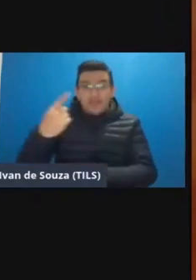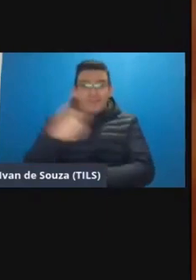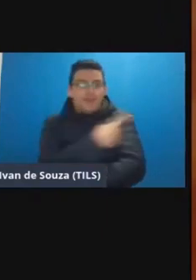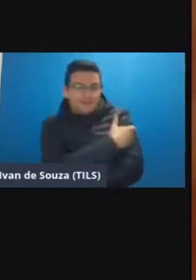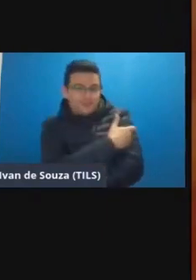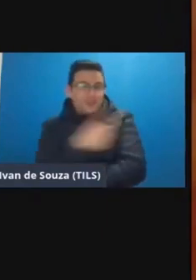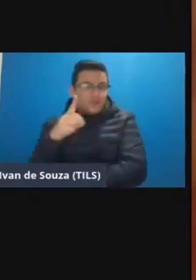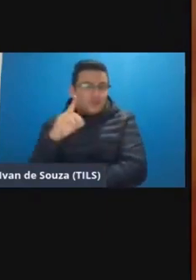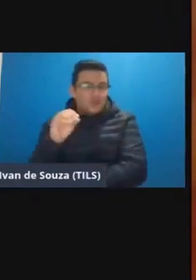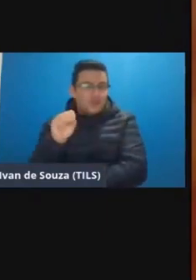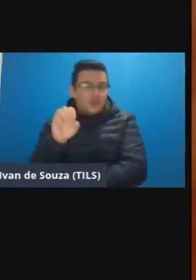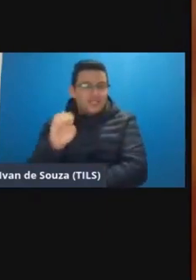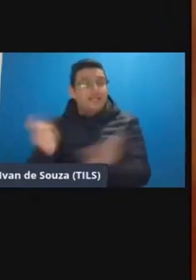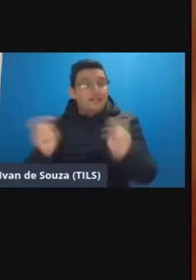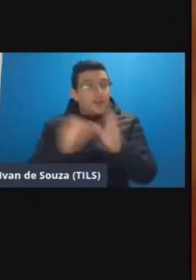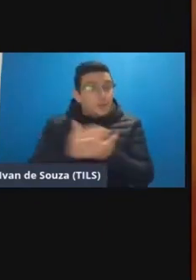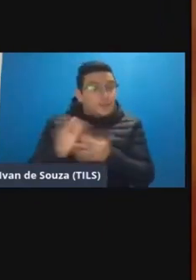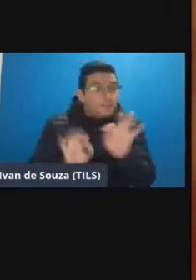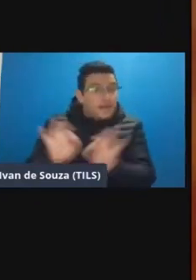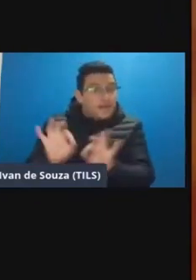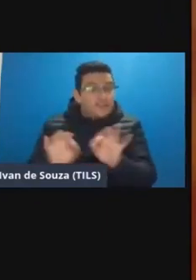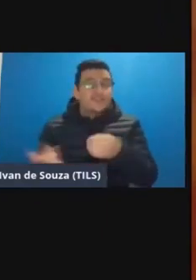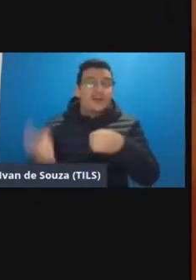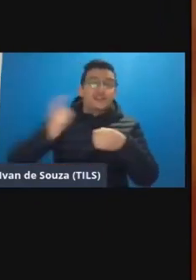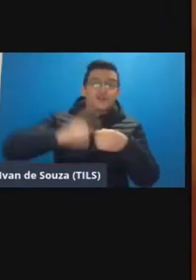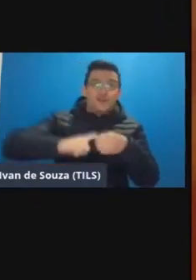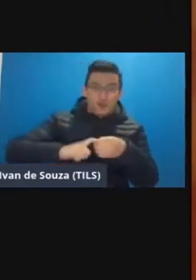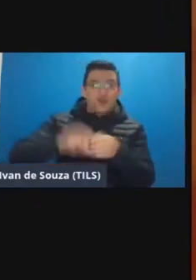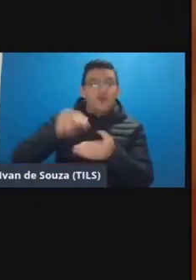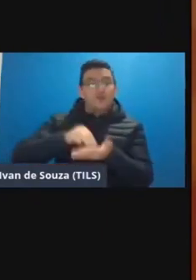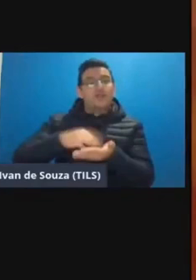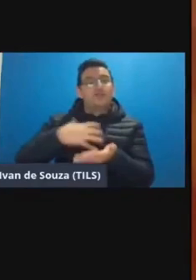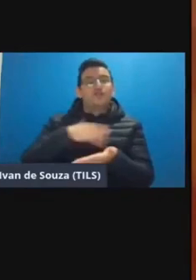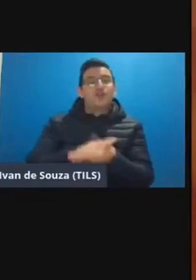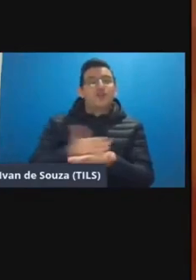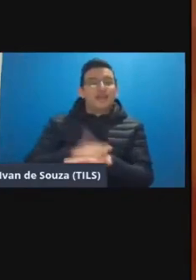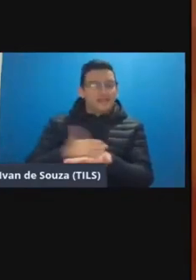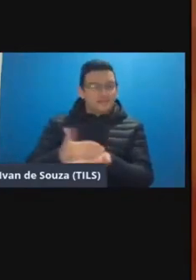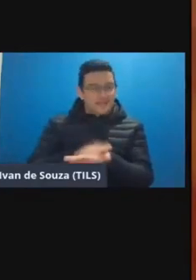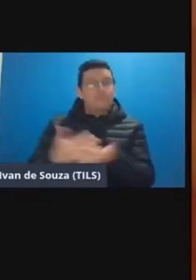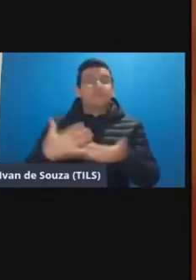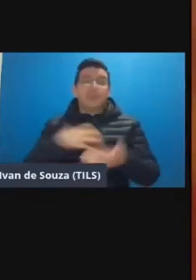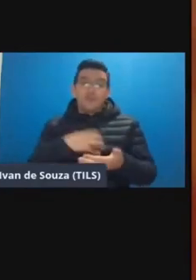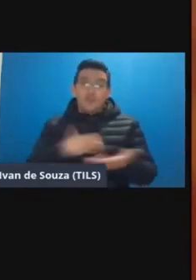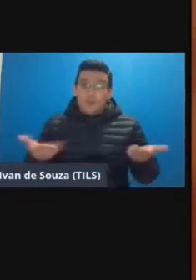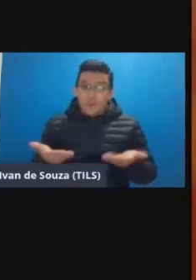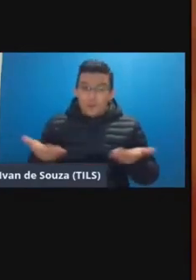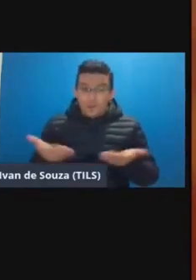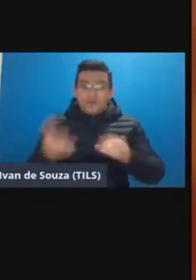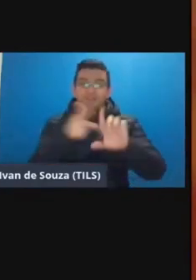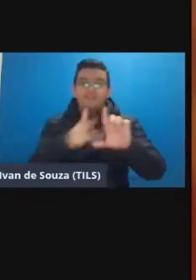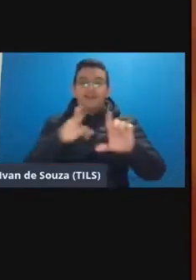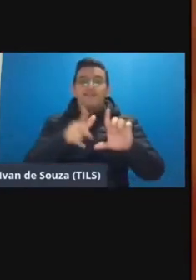a gente pode começar a planejar essa nossa volta pelo menos de forma híbrida né dessa forma hoje essa